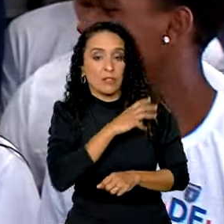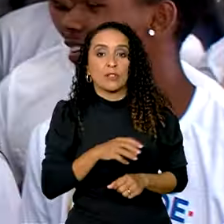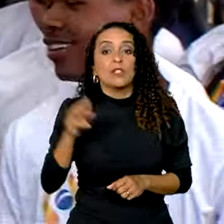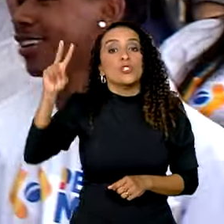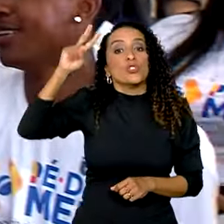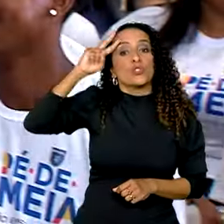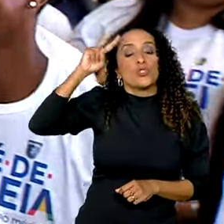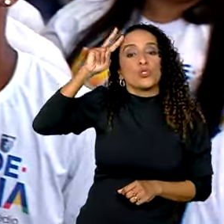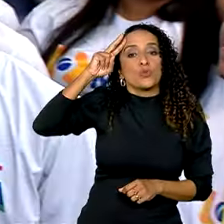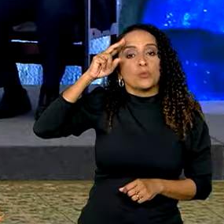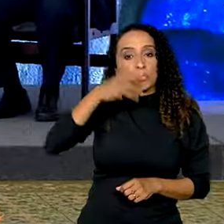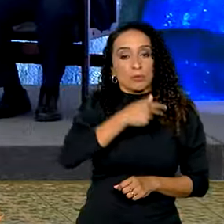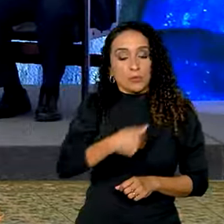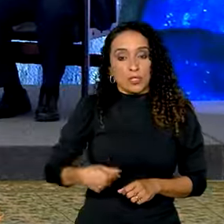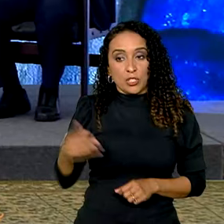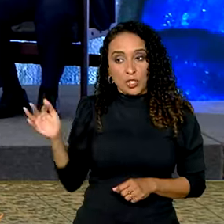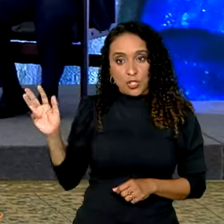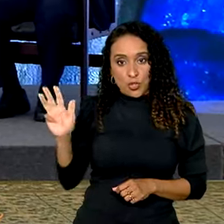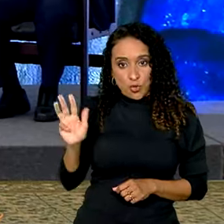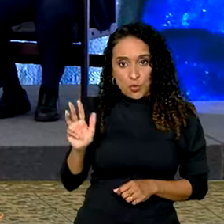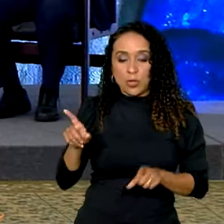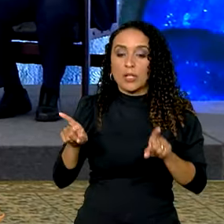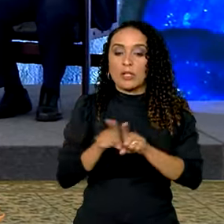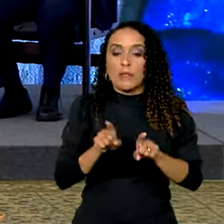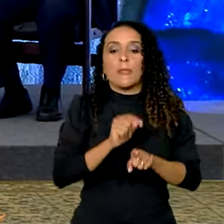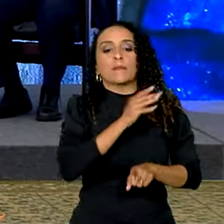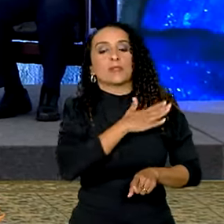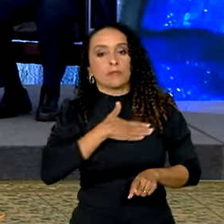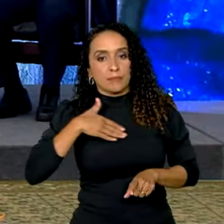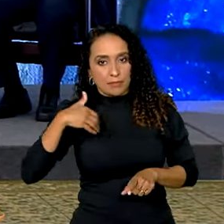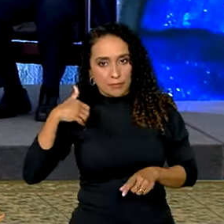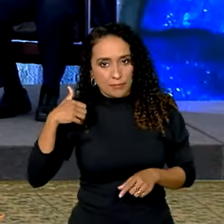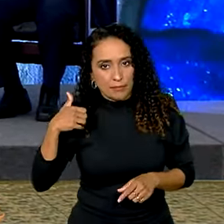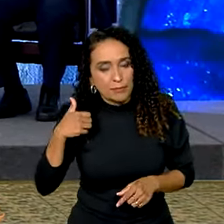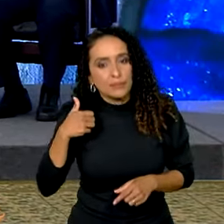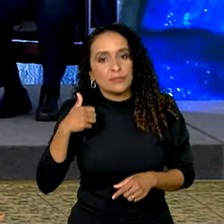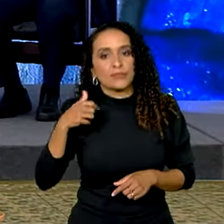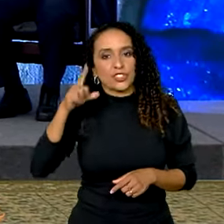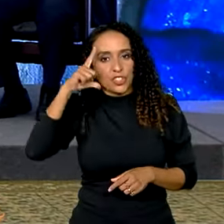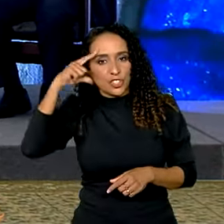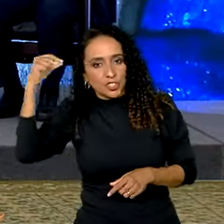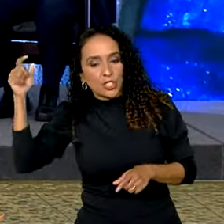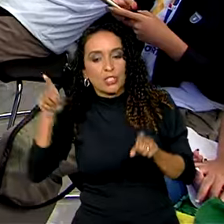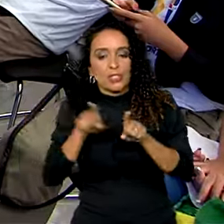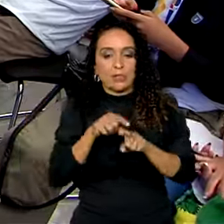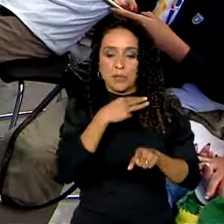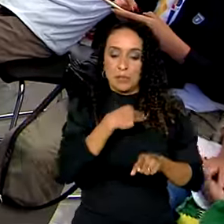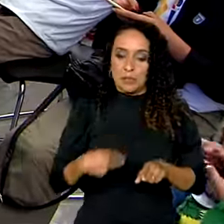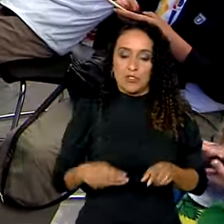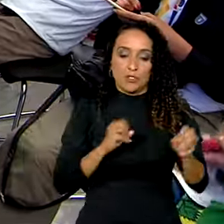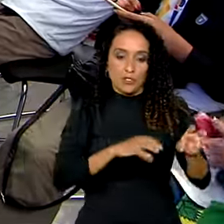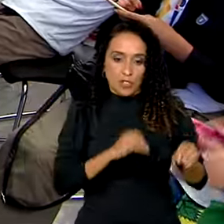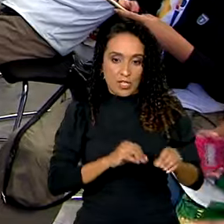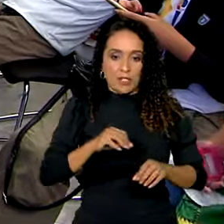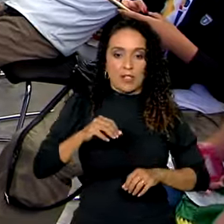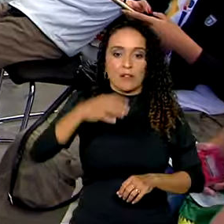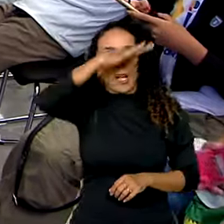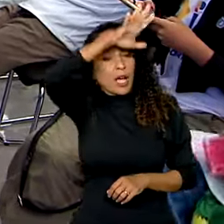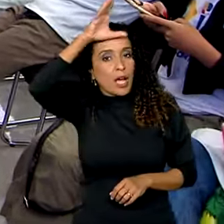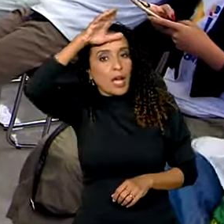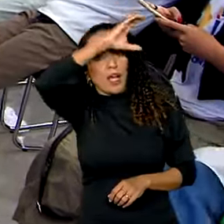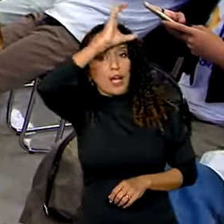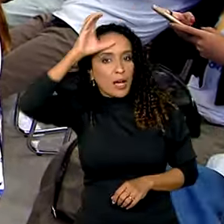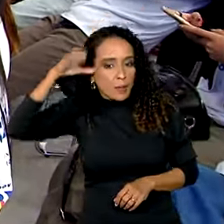-feira, o presidente Lula, a primeira-dama, Janja, o ministro da Educação, Camilo Santana, e o presidente da Caixa,